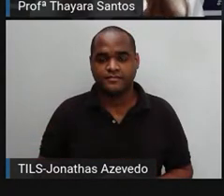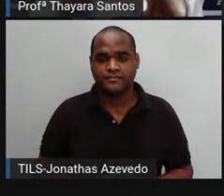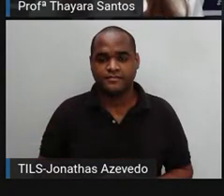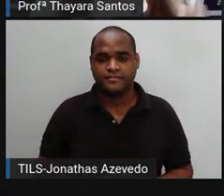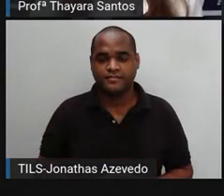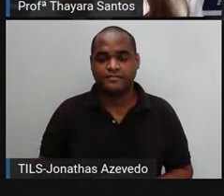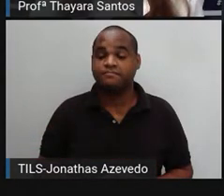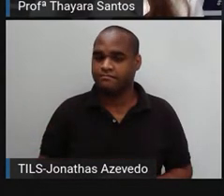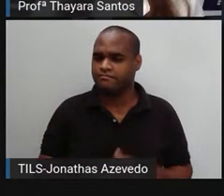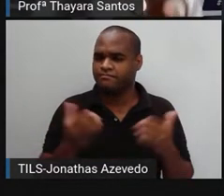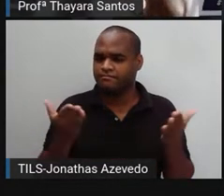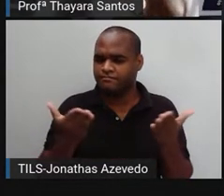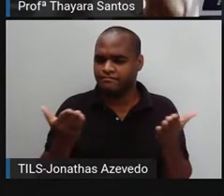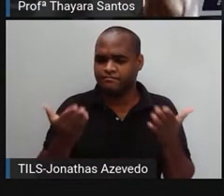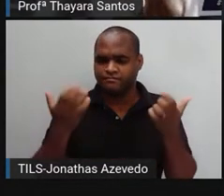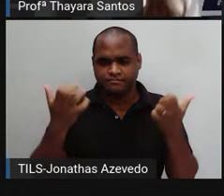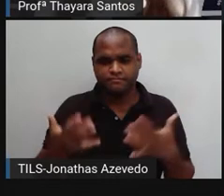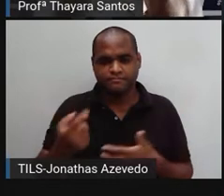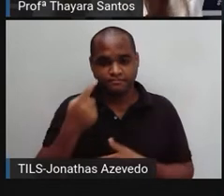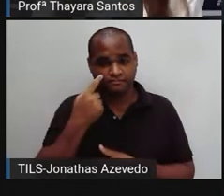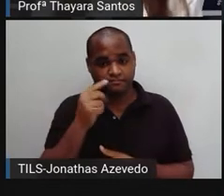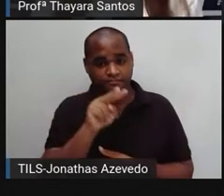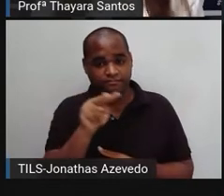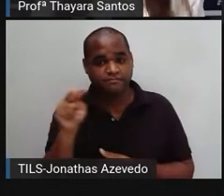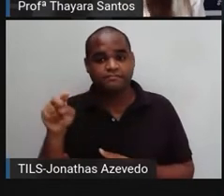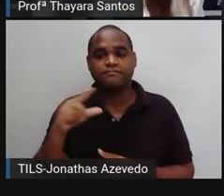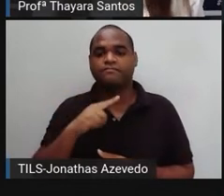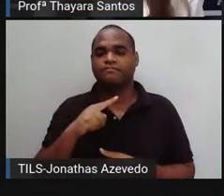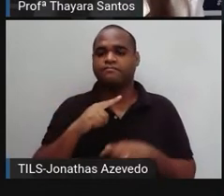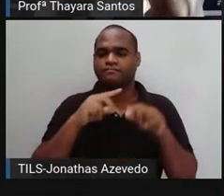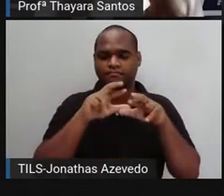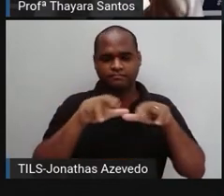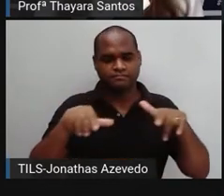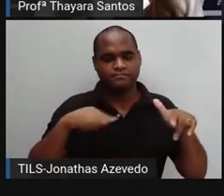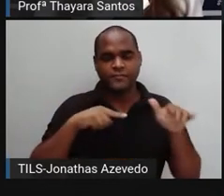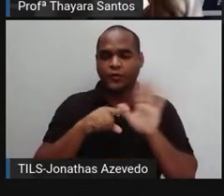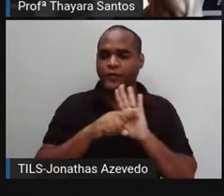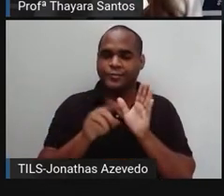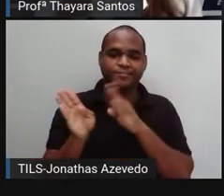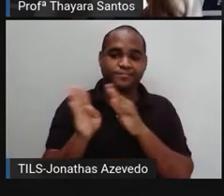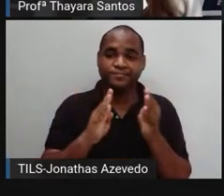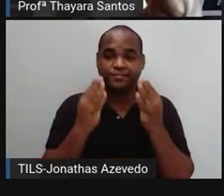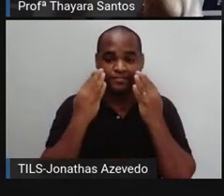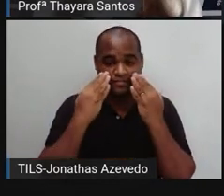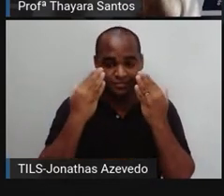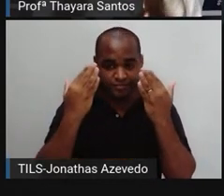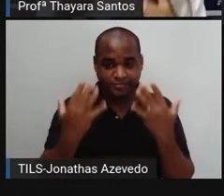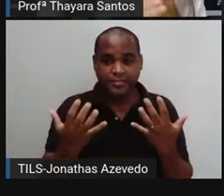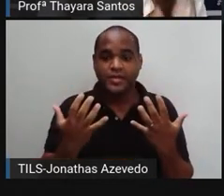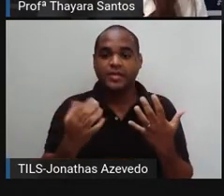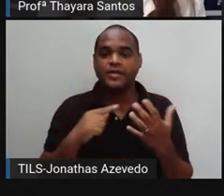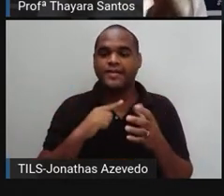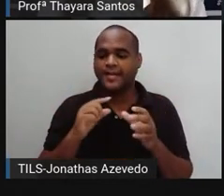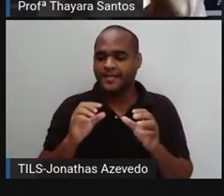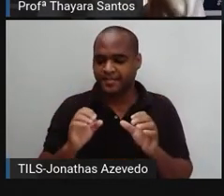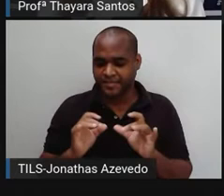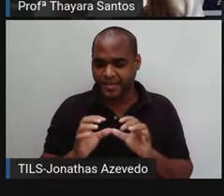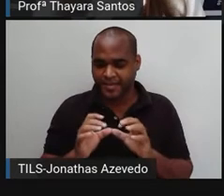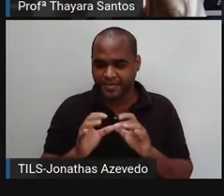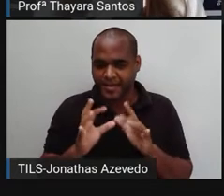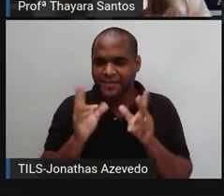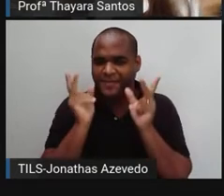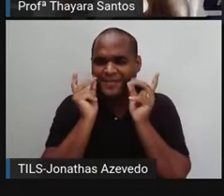E agora, a gente vai ver um outro vídeo que mostra justamente o efeito do microplástico nos